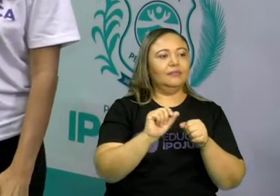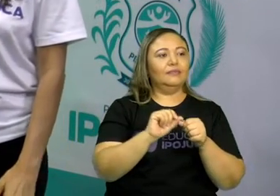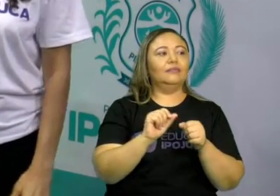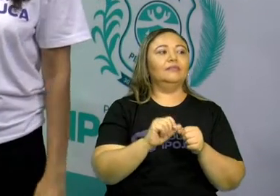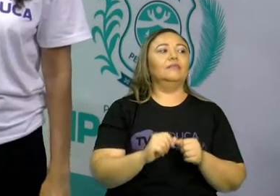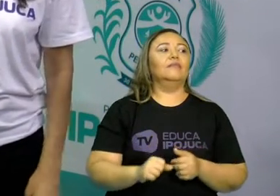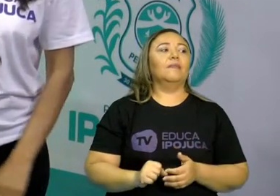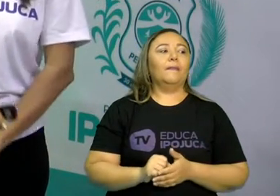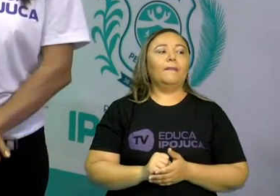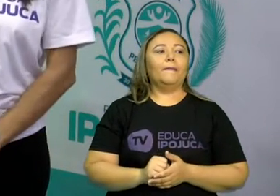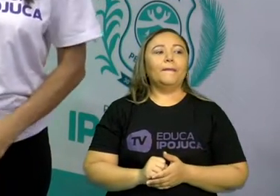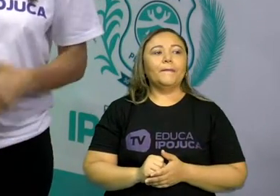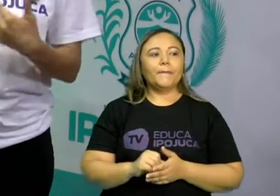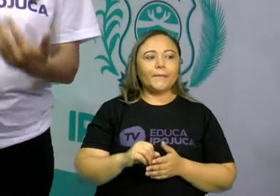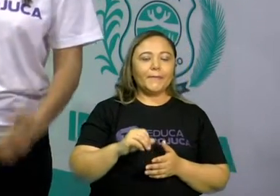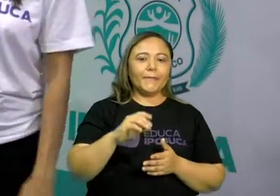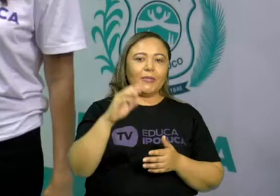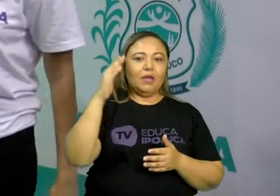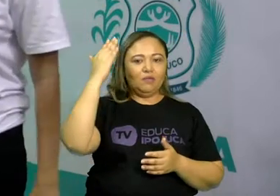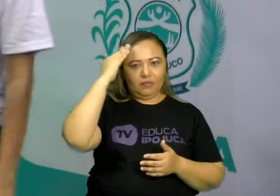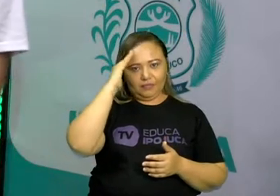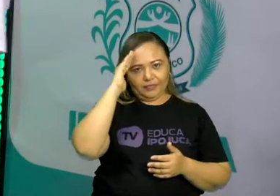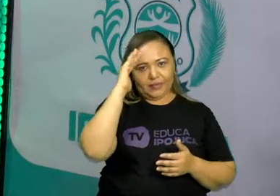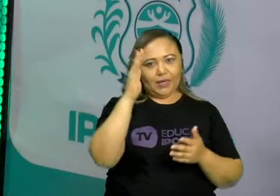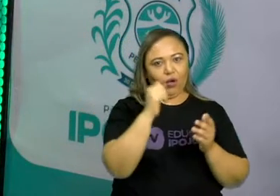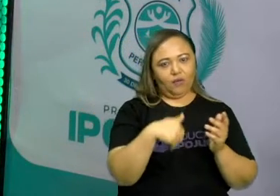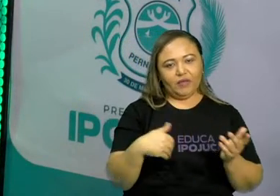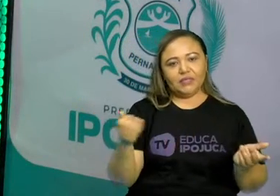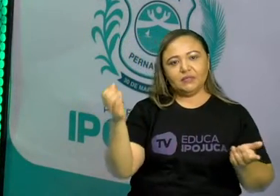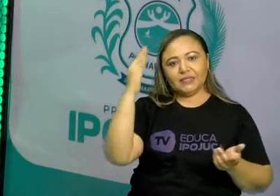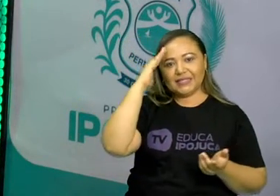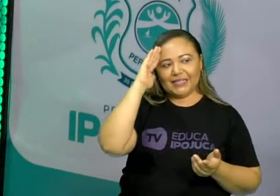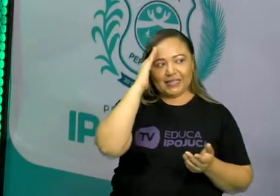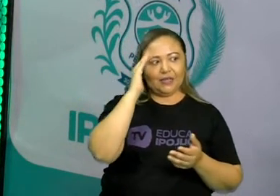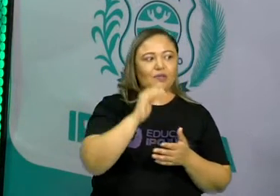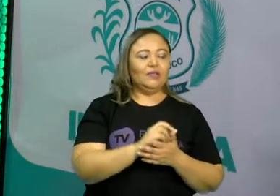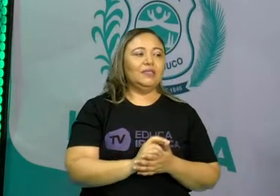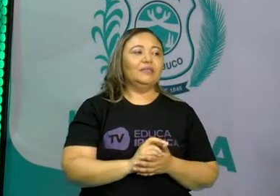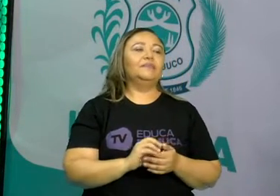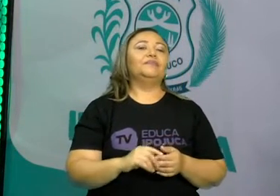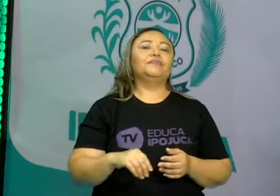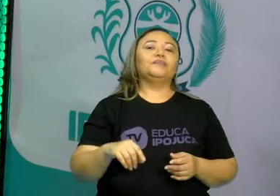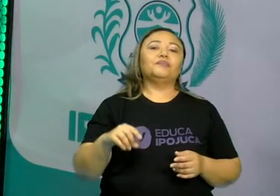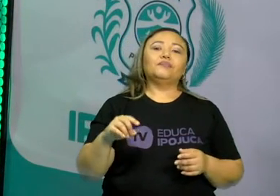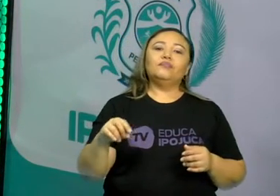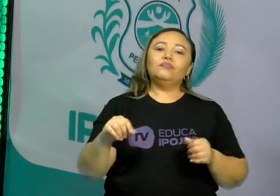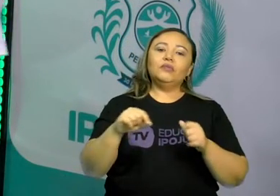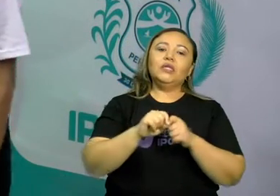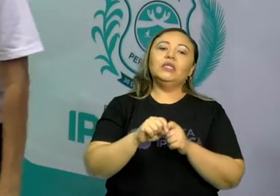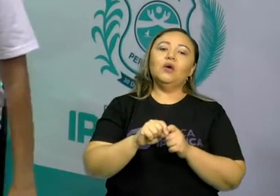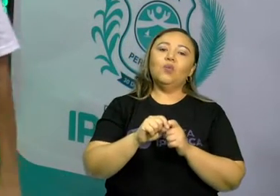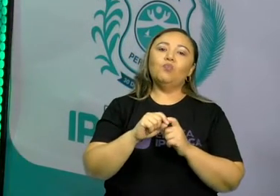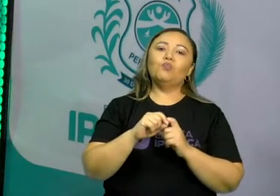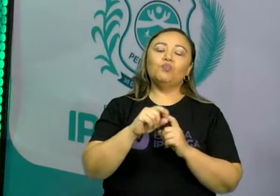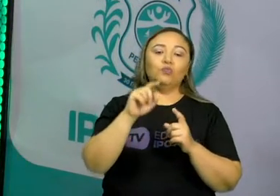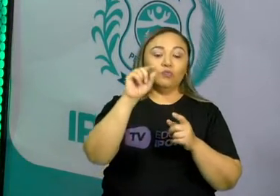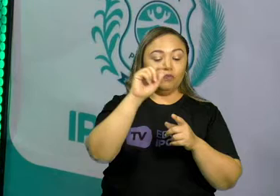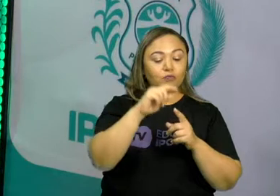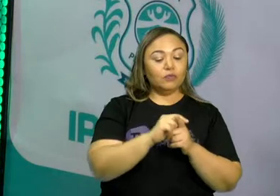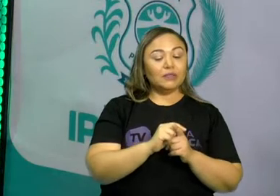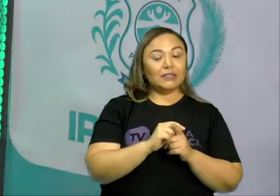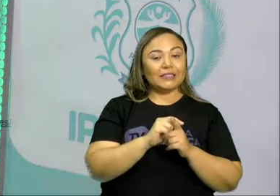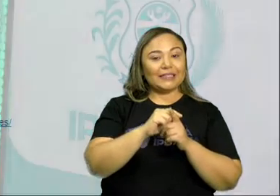Agora, vamos ver se vocês compreenderam bastante. Qual é a função dos dentes incisivos? Olha eles